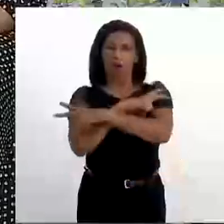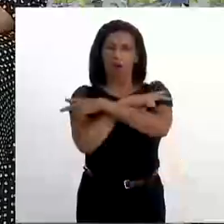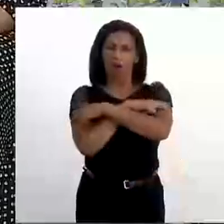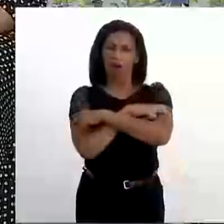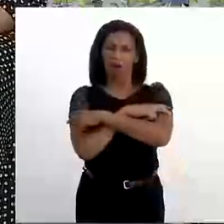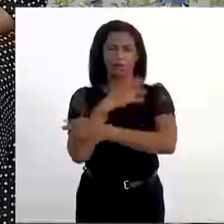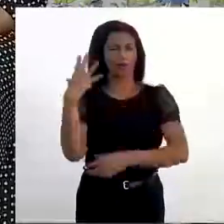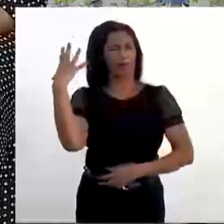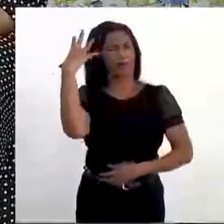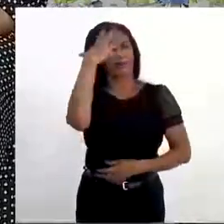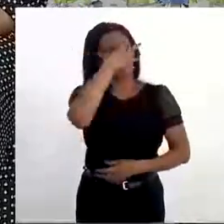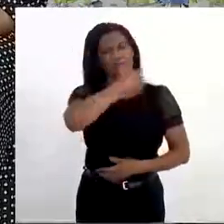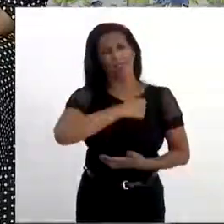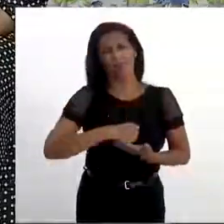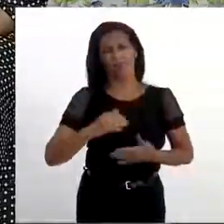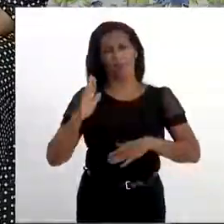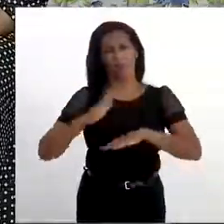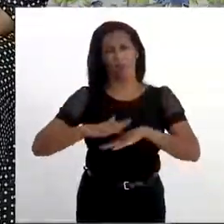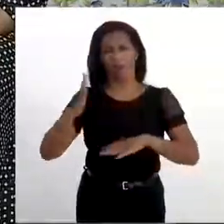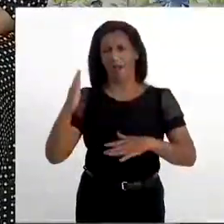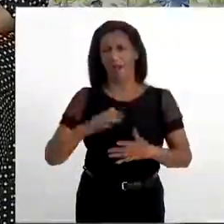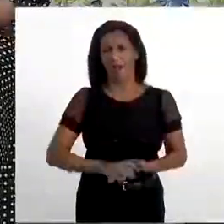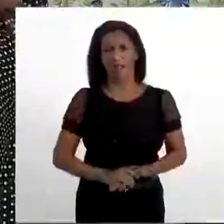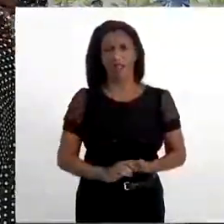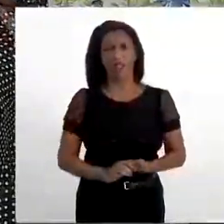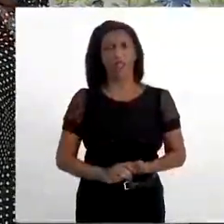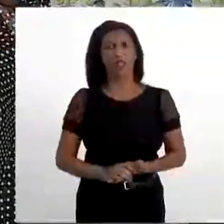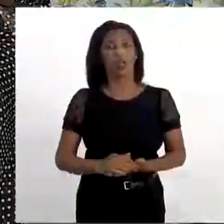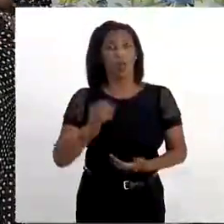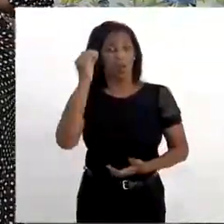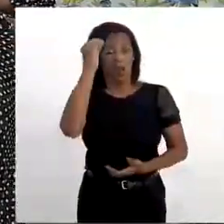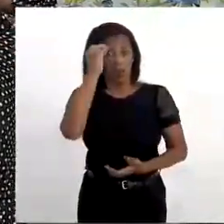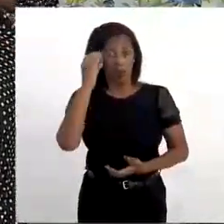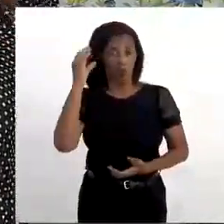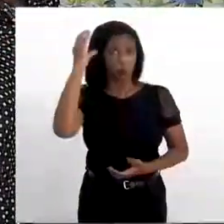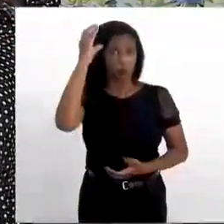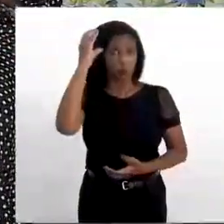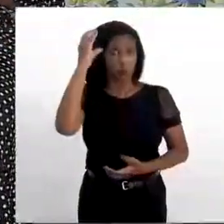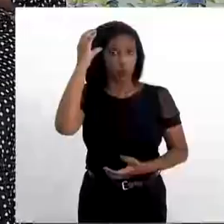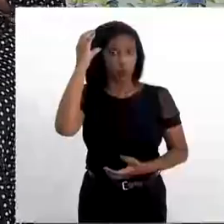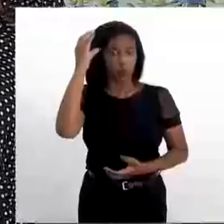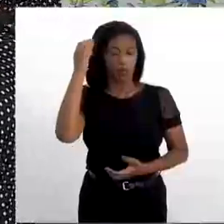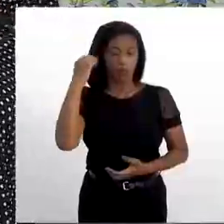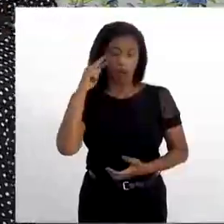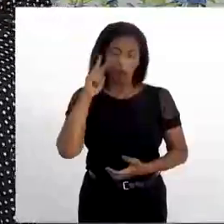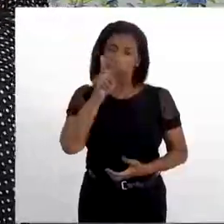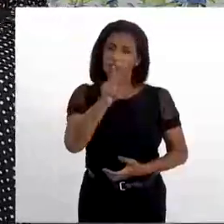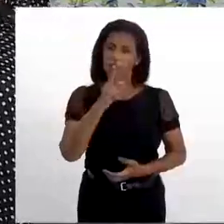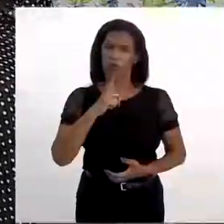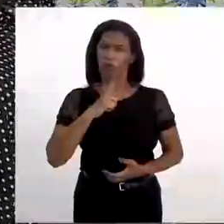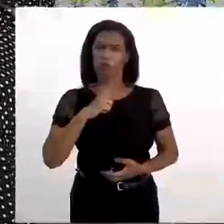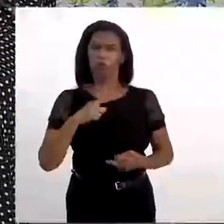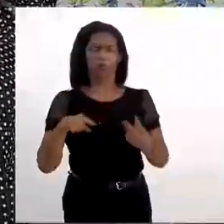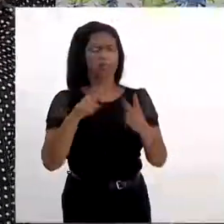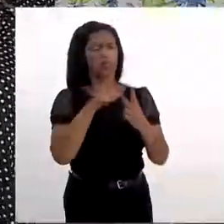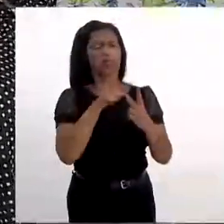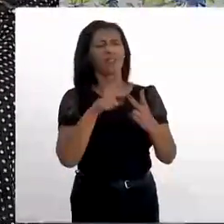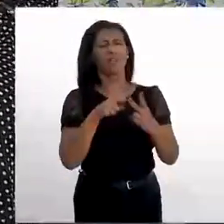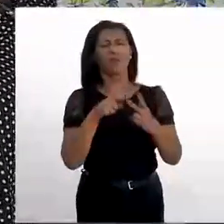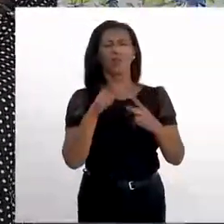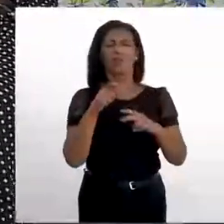candomblé é muito lindo. Independente se é branco, se é colorido, ele é lindo demais. A cultura do candomblé, porque existe, ao meu ver, existem